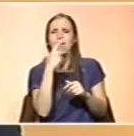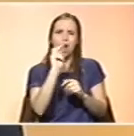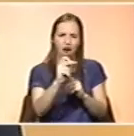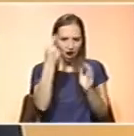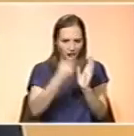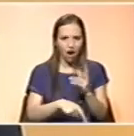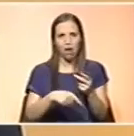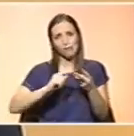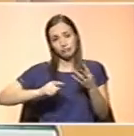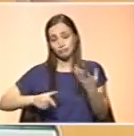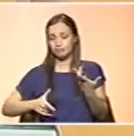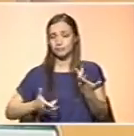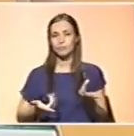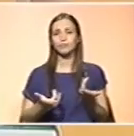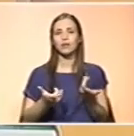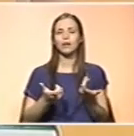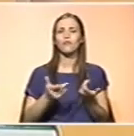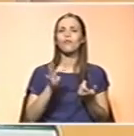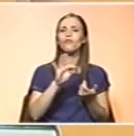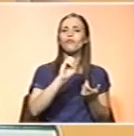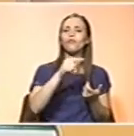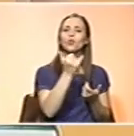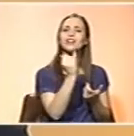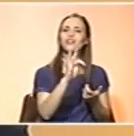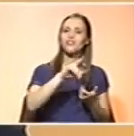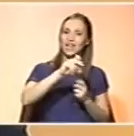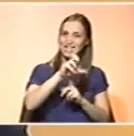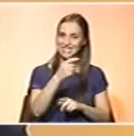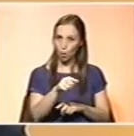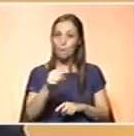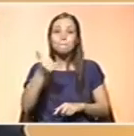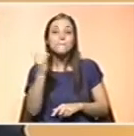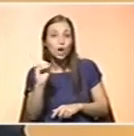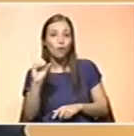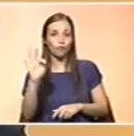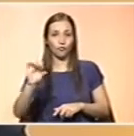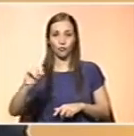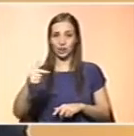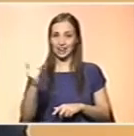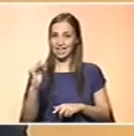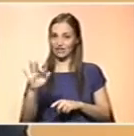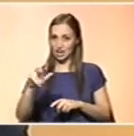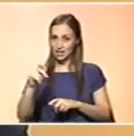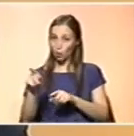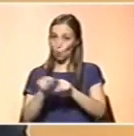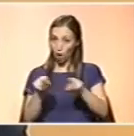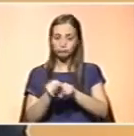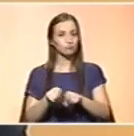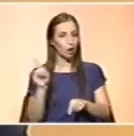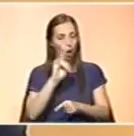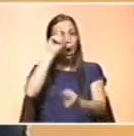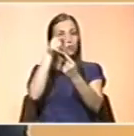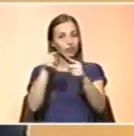E a furtificação e biofurtificação é a mesma coisa? Não. Têm em vista o mesmo objetivo, que é